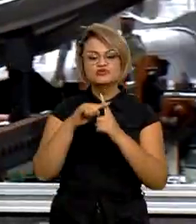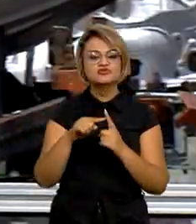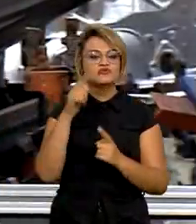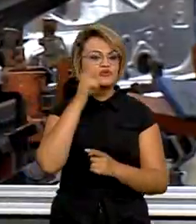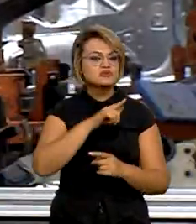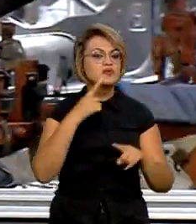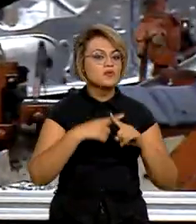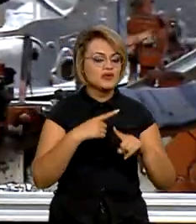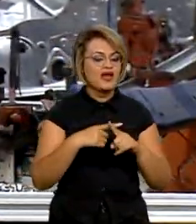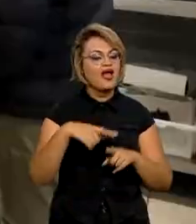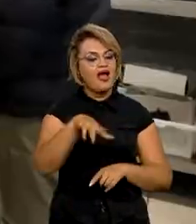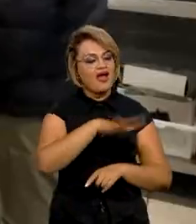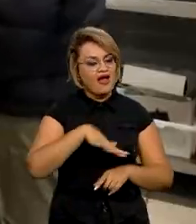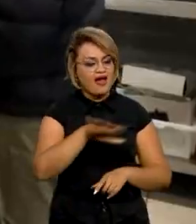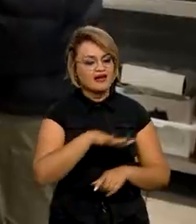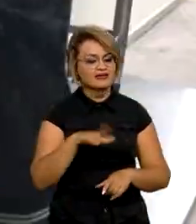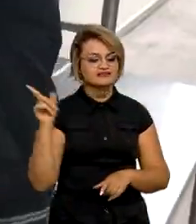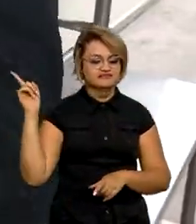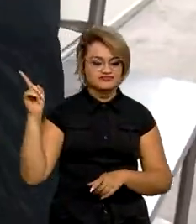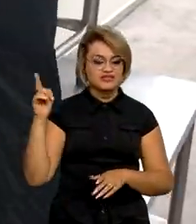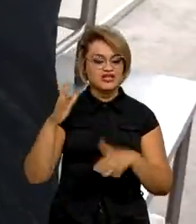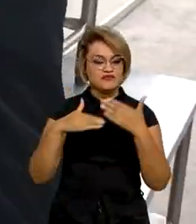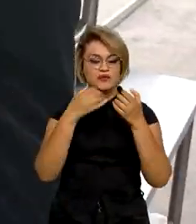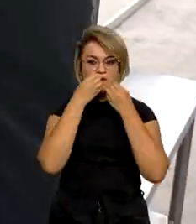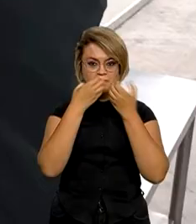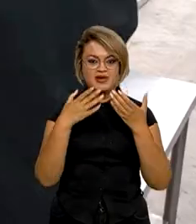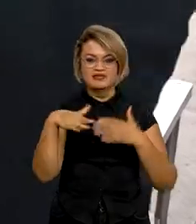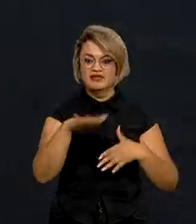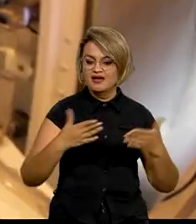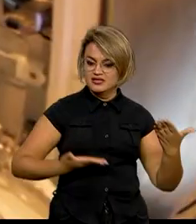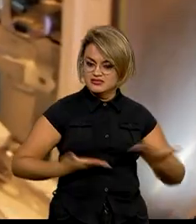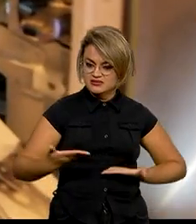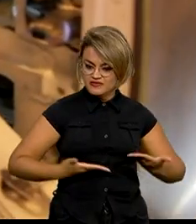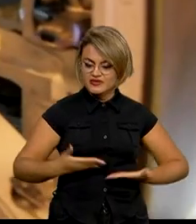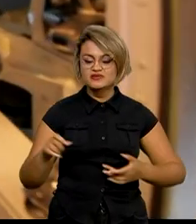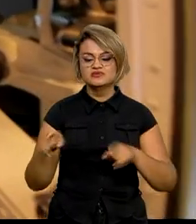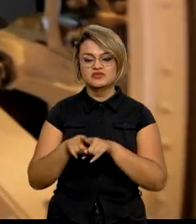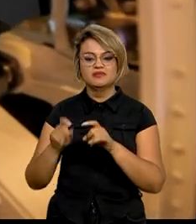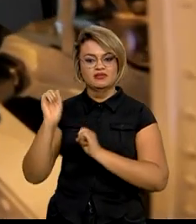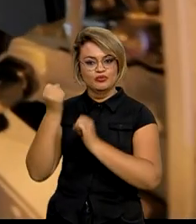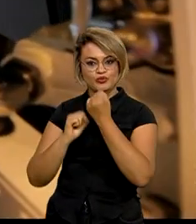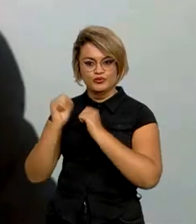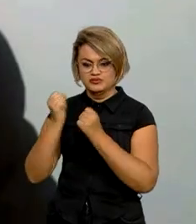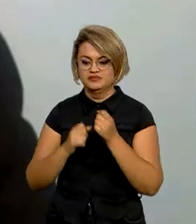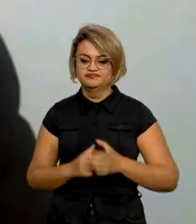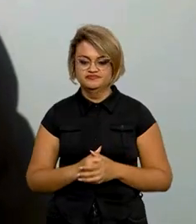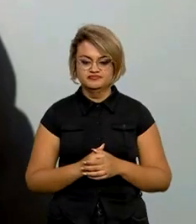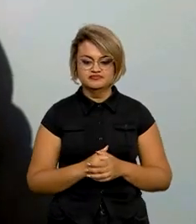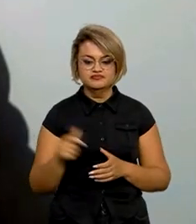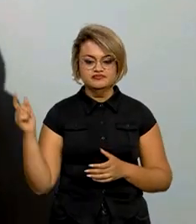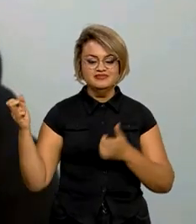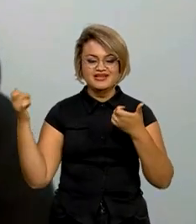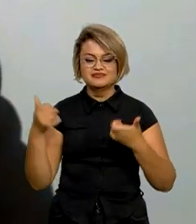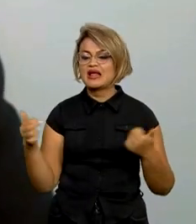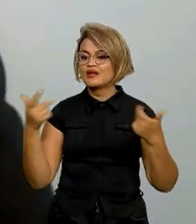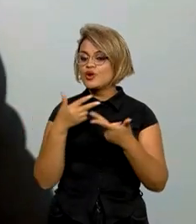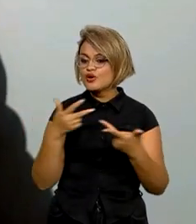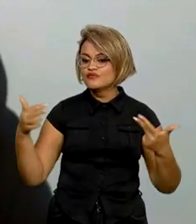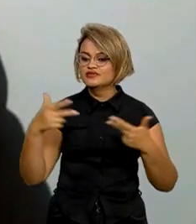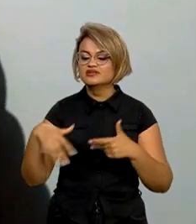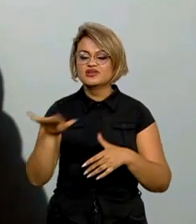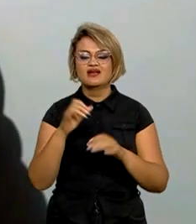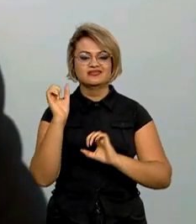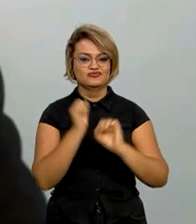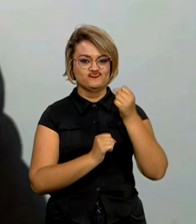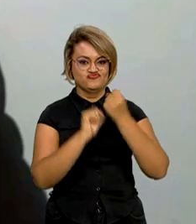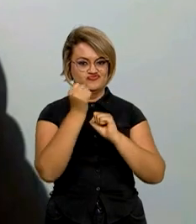puxado principalmente pelo bom desempenho do setor de serviços e da indústria. A novidade é exatamente a indústria,